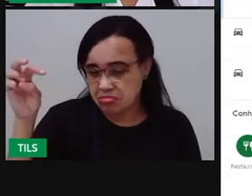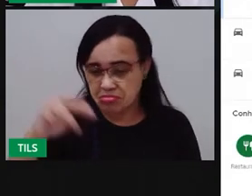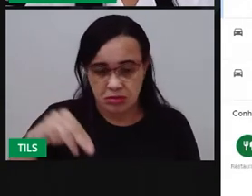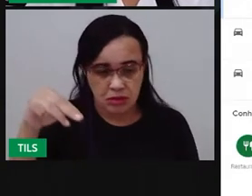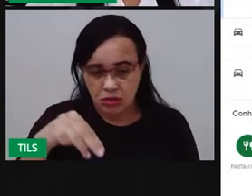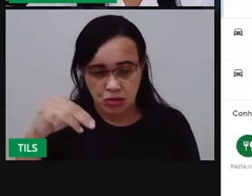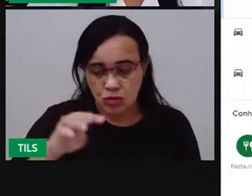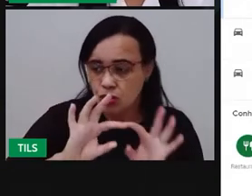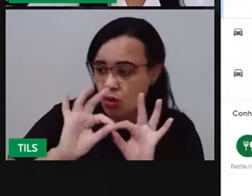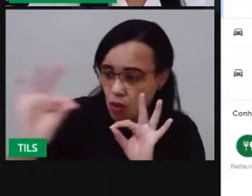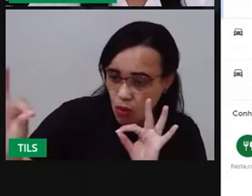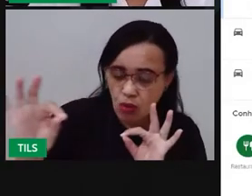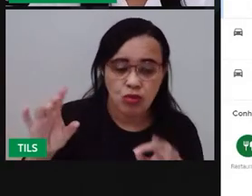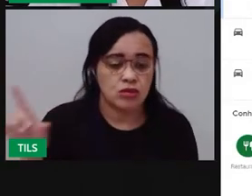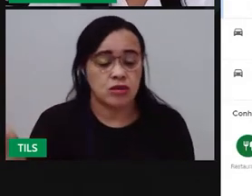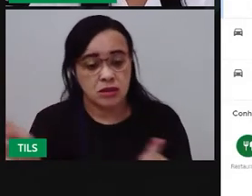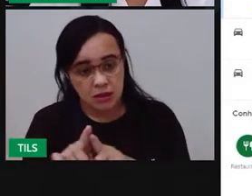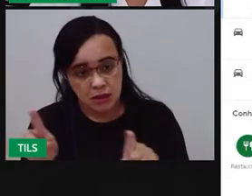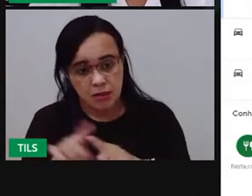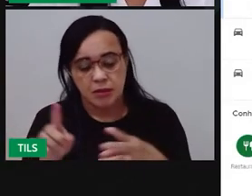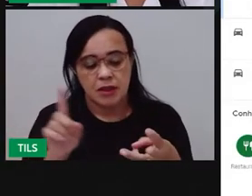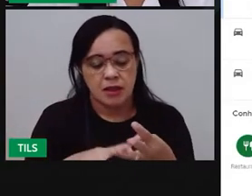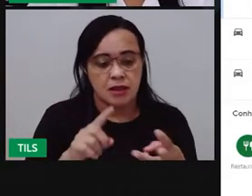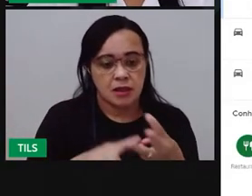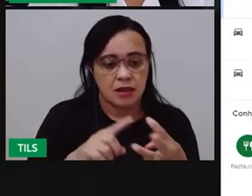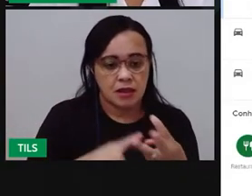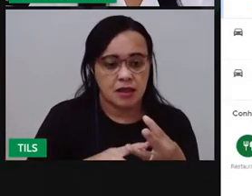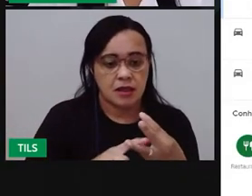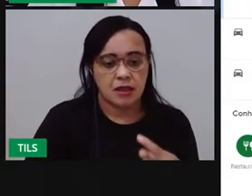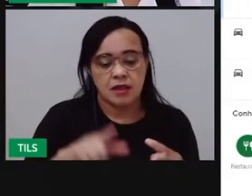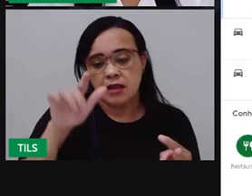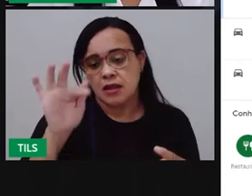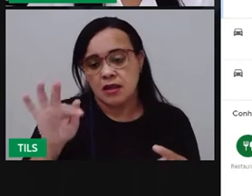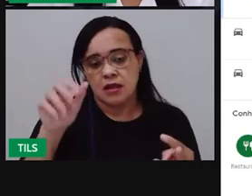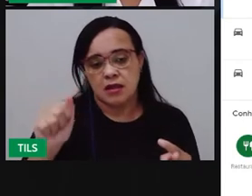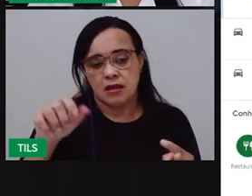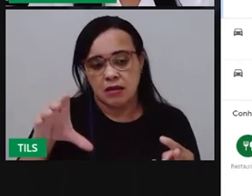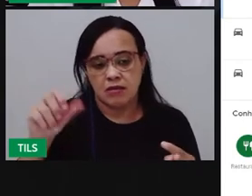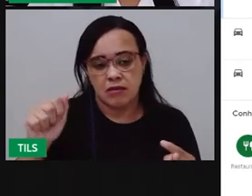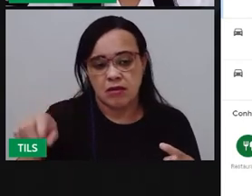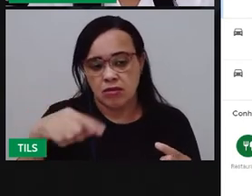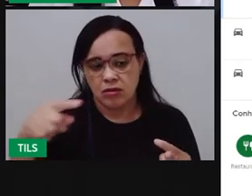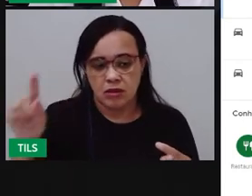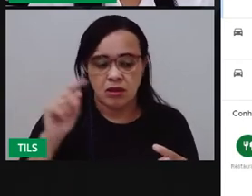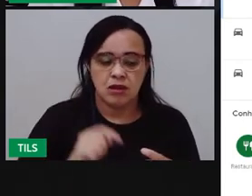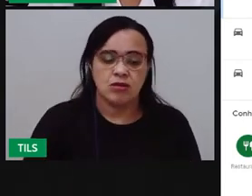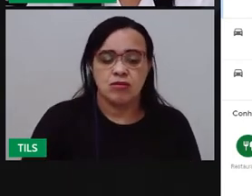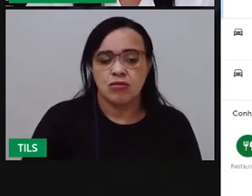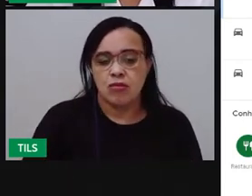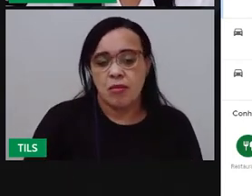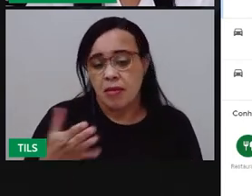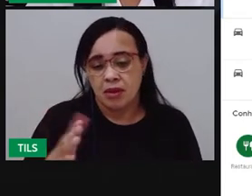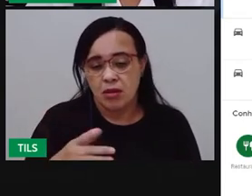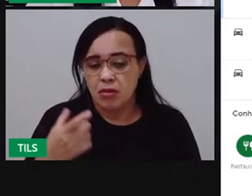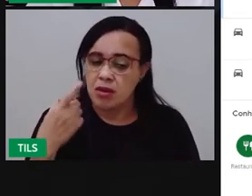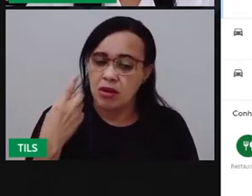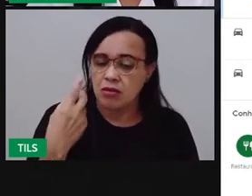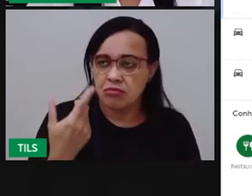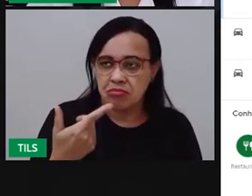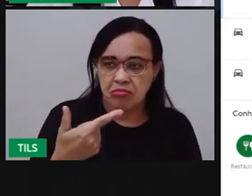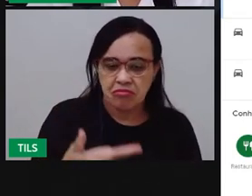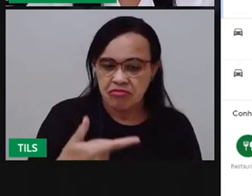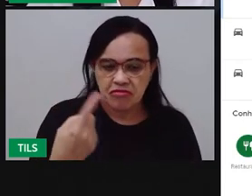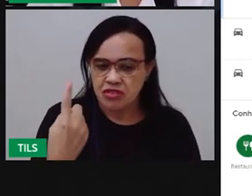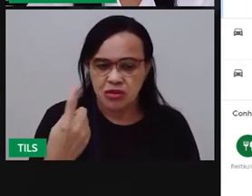também pela Rua Adenil Falcão, que vai dar 8 km, 21 minutos. Olha, crianças,